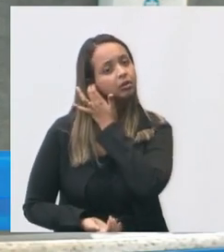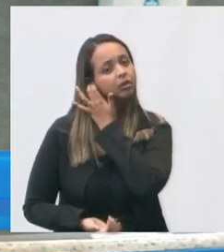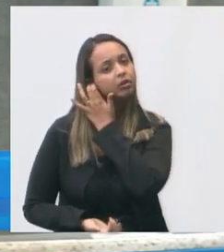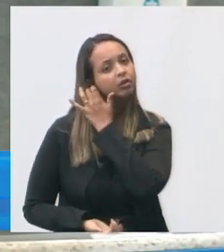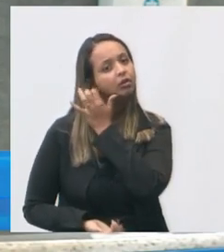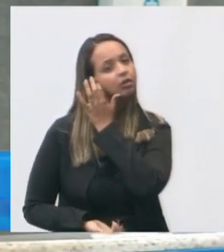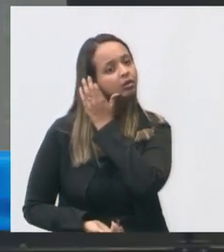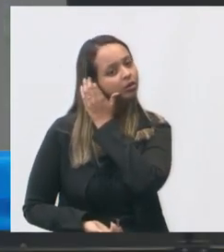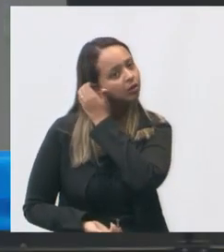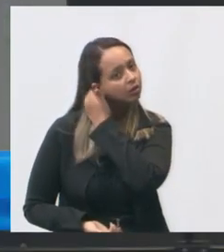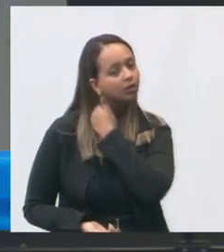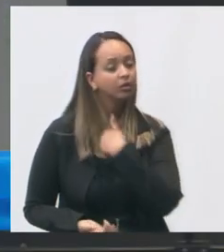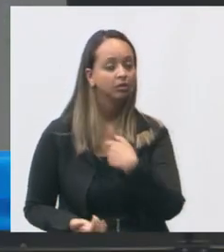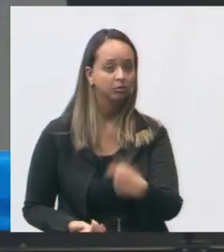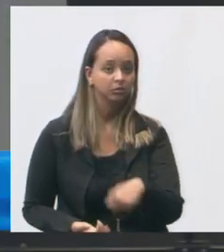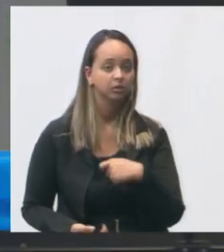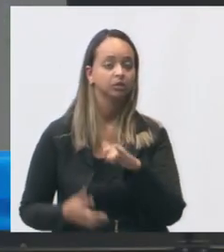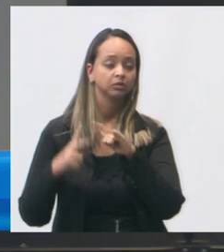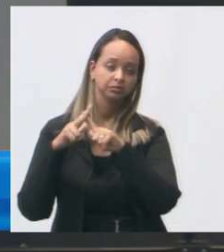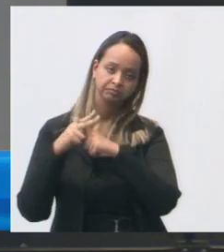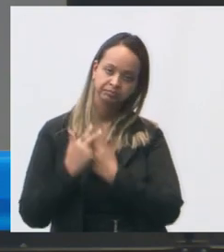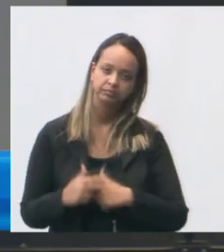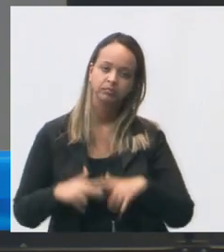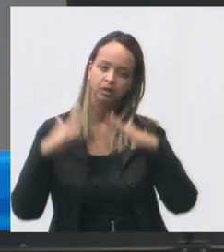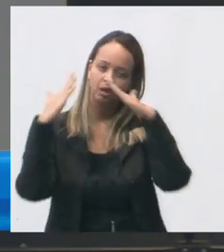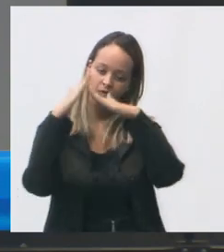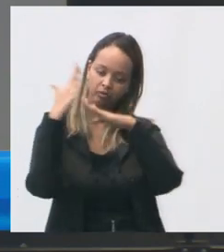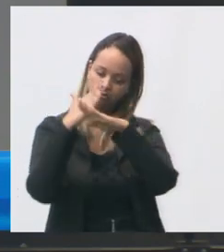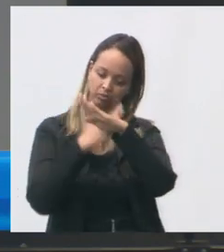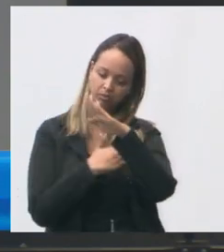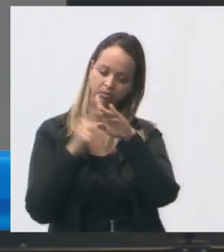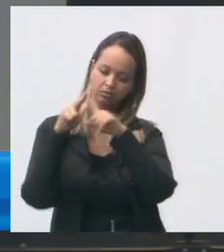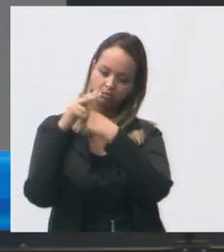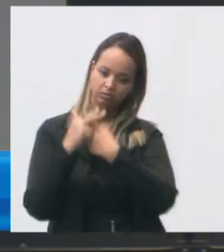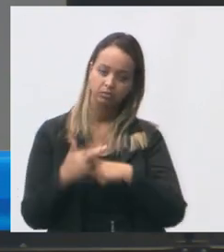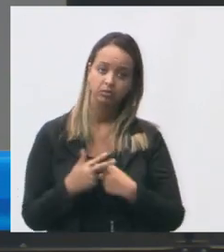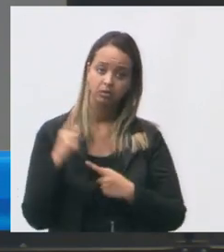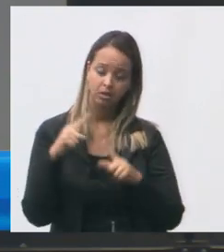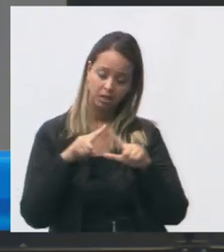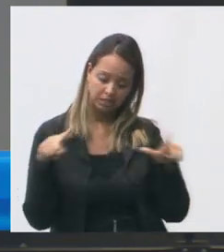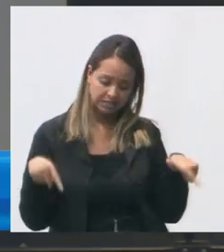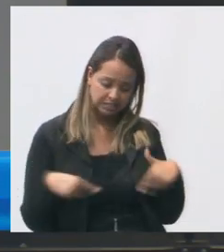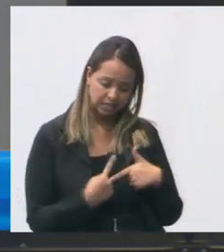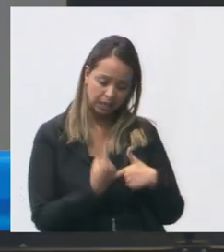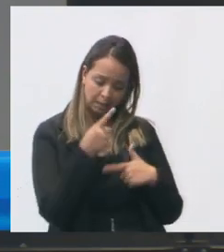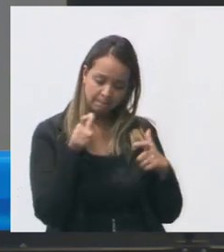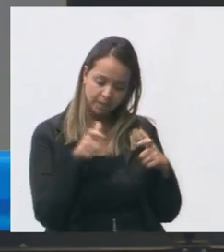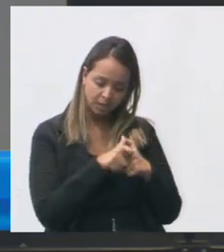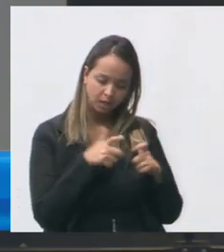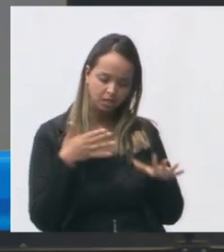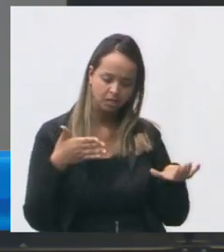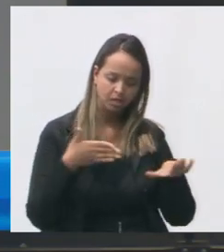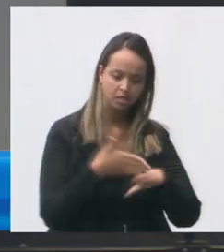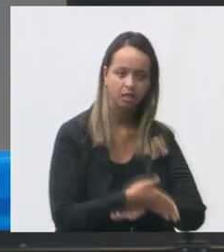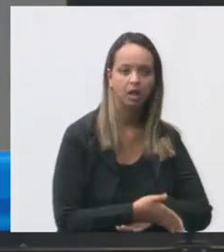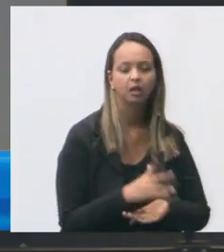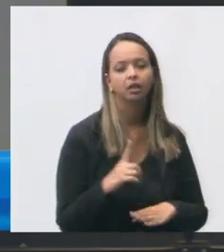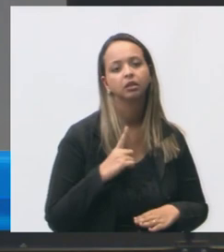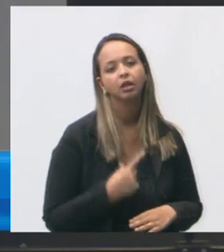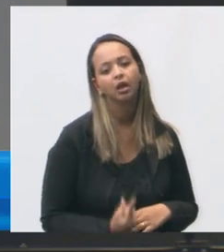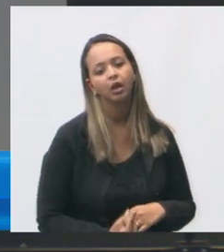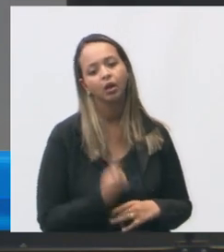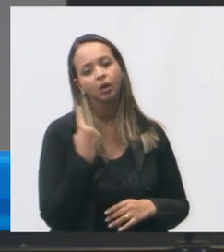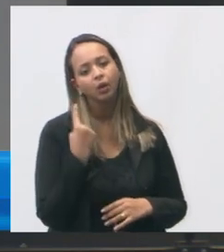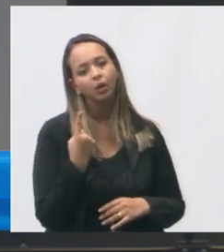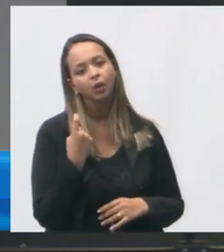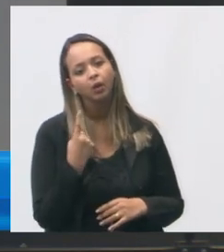caras solução de problemas de filtração por aí vai apenas essa pequena sala aqui na parte da entrada tem uma